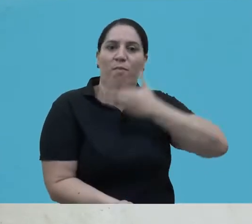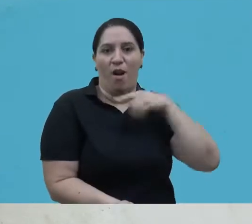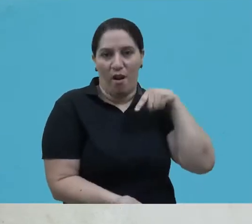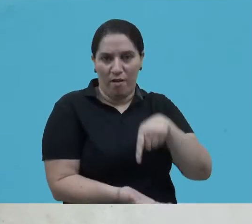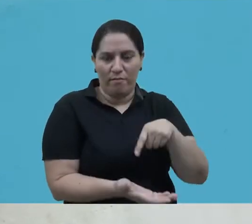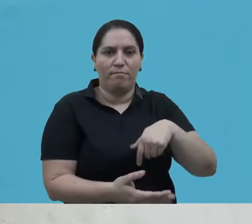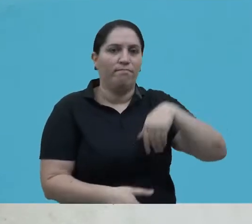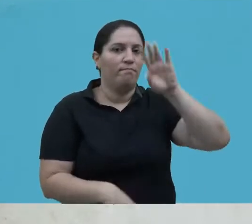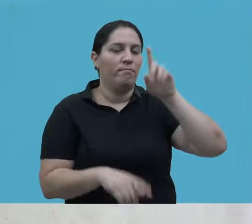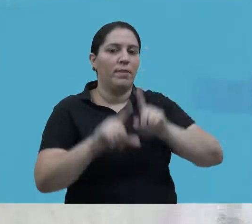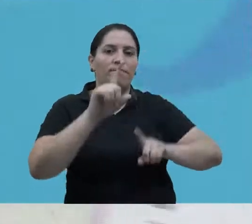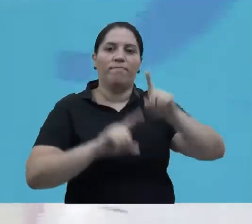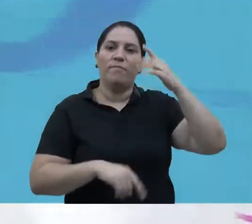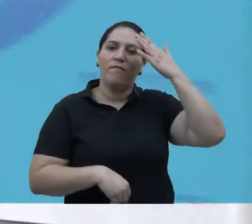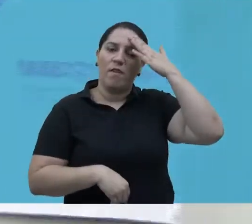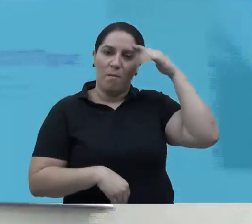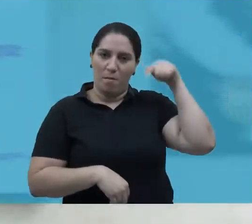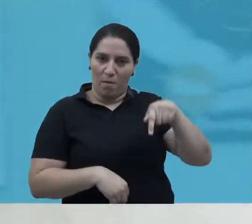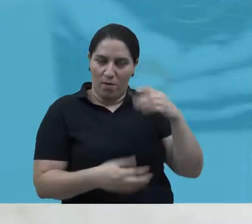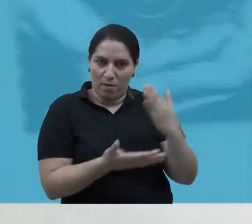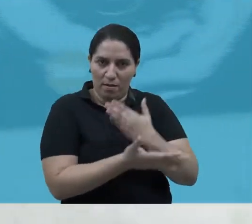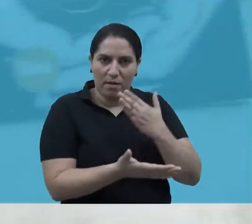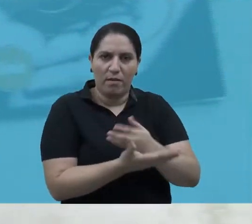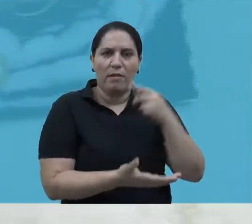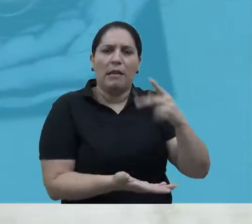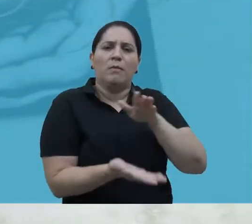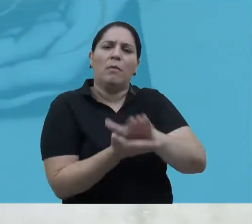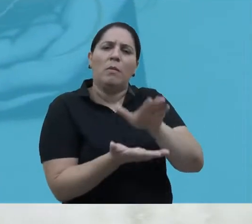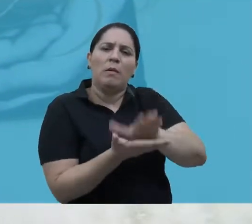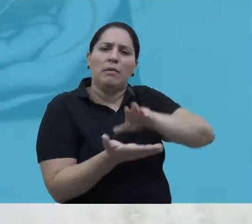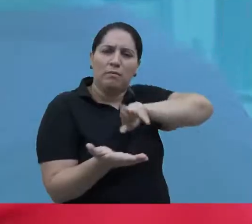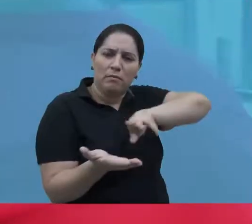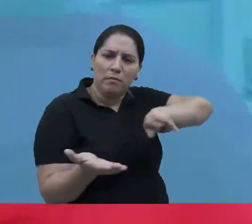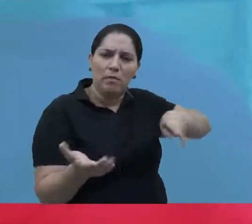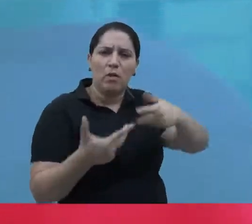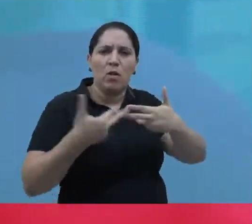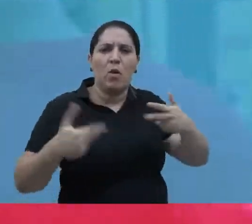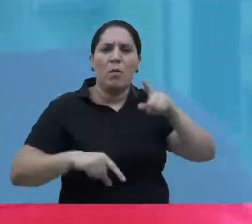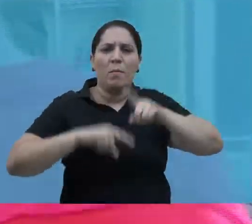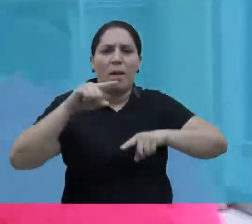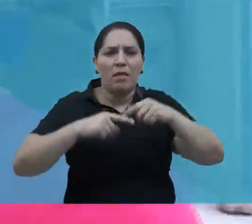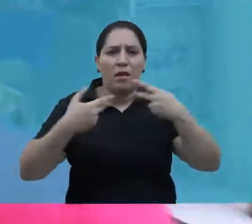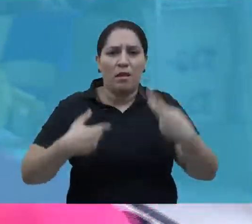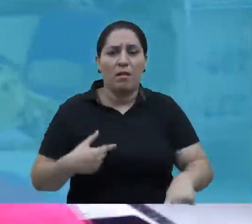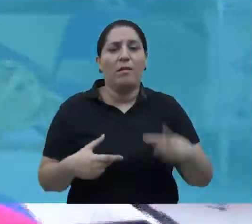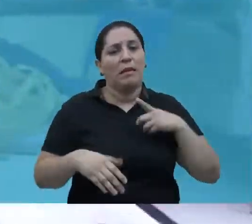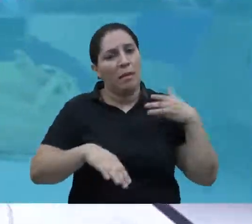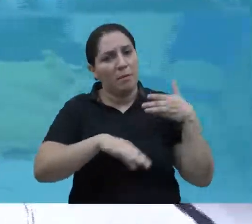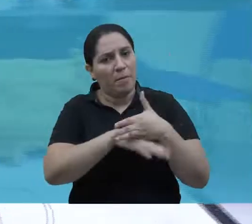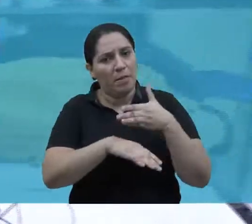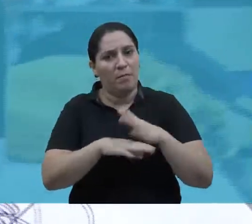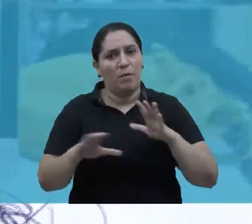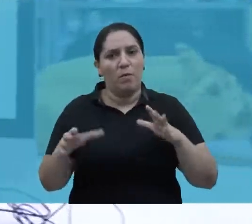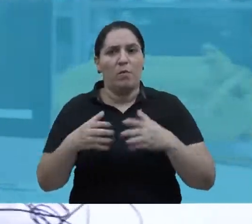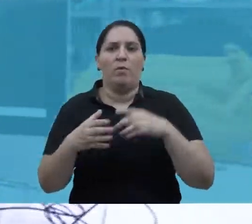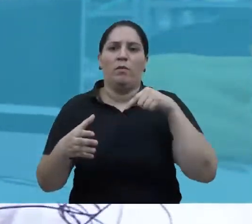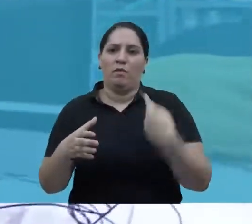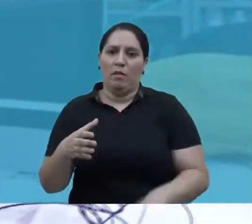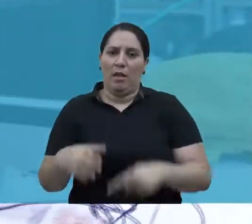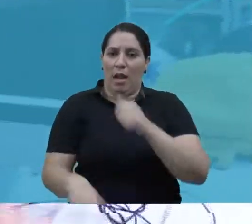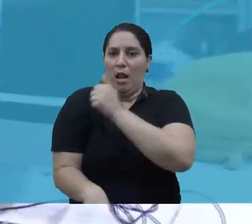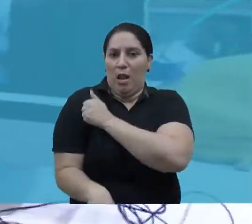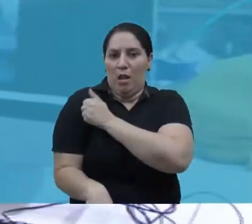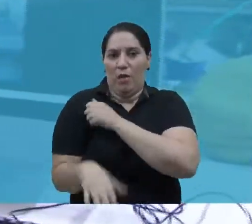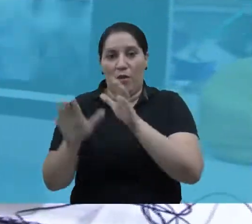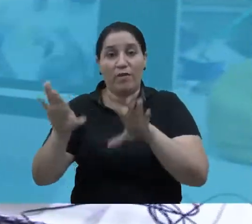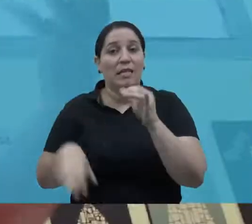pesquisadores, considerado uma das obras-primas do design nacional. As publicações e todos os outros produtos contam com a